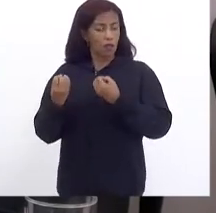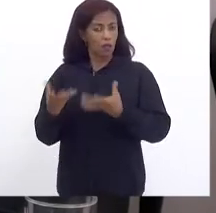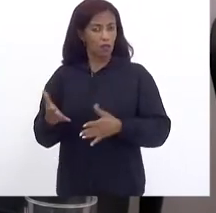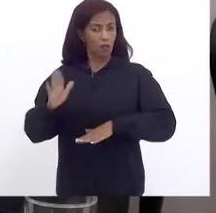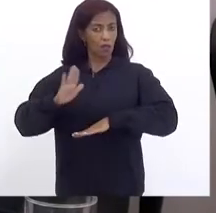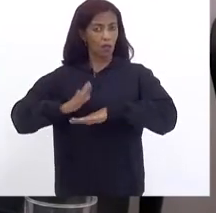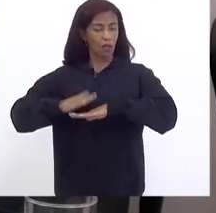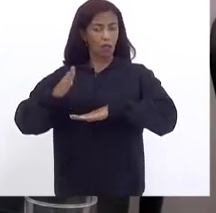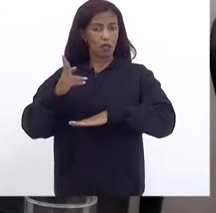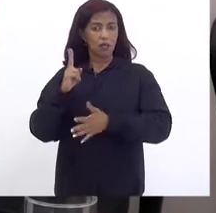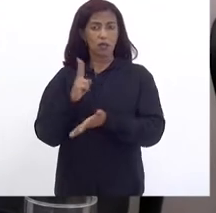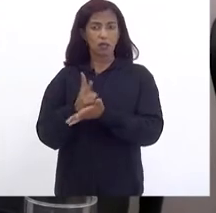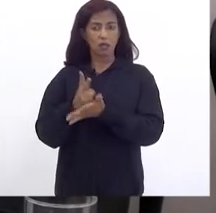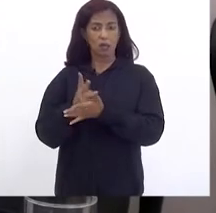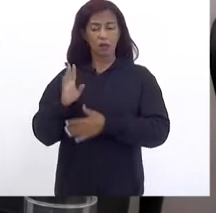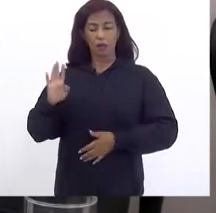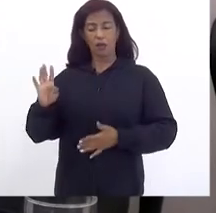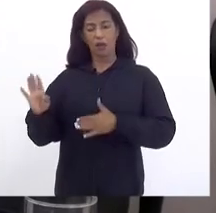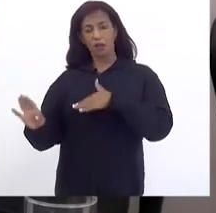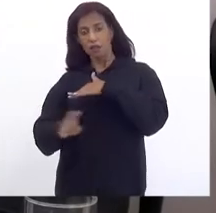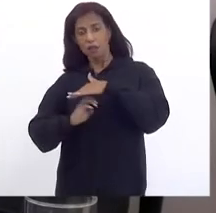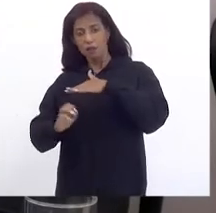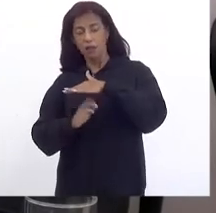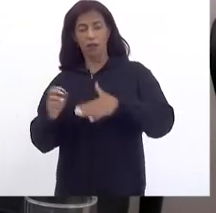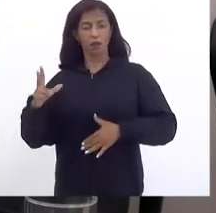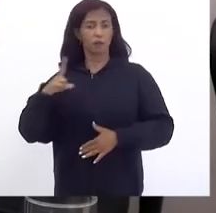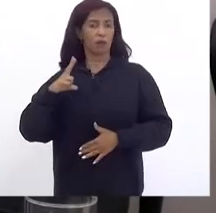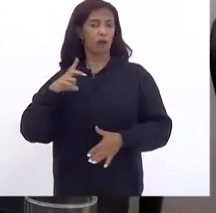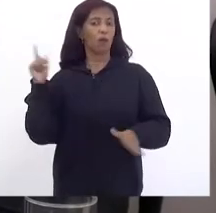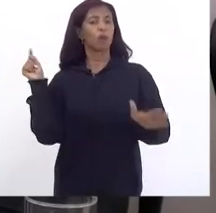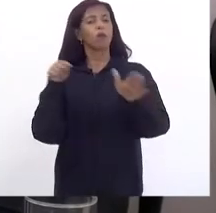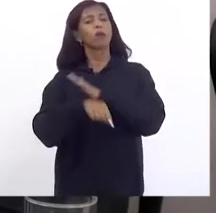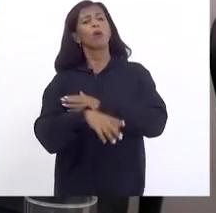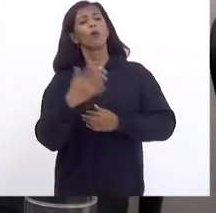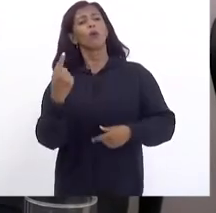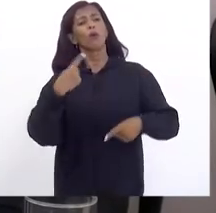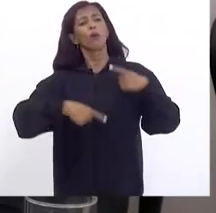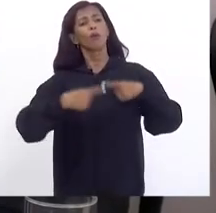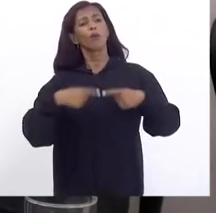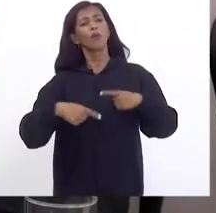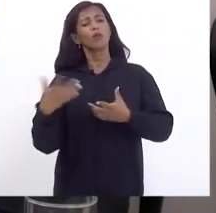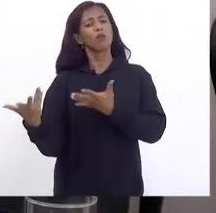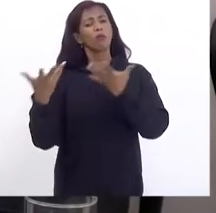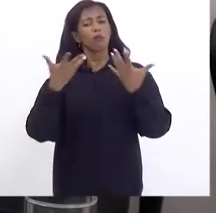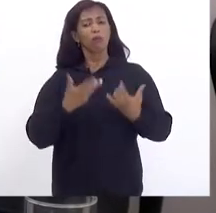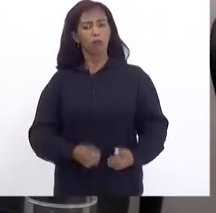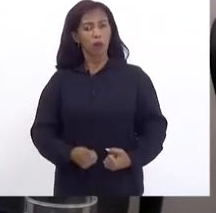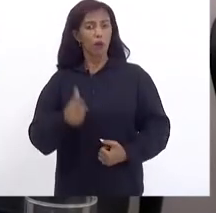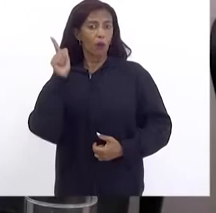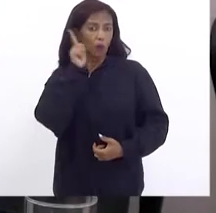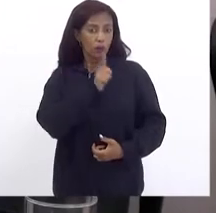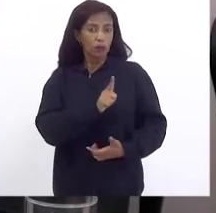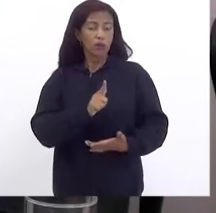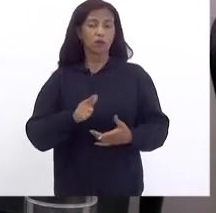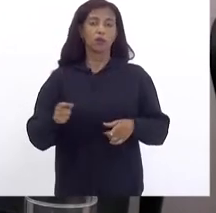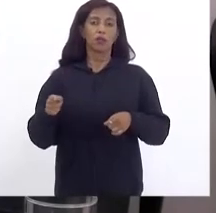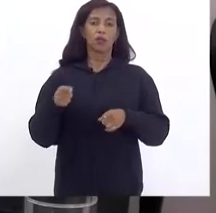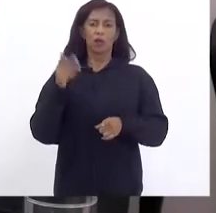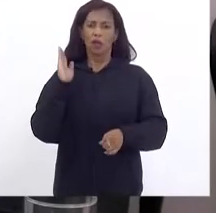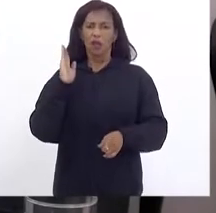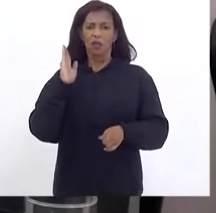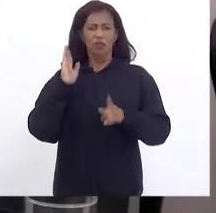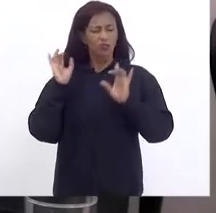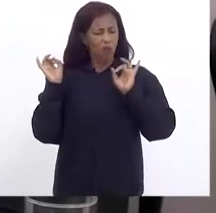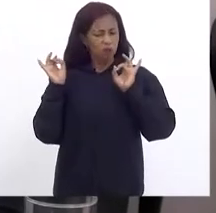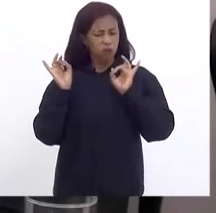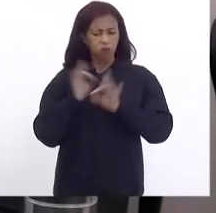das vezes É a iniciativa privada Então eu queria saber Do secretário Qual é a política Que nós vamos adotar Para que a gente possa De uma vez por